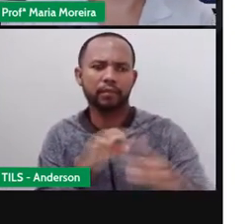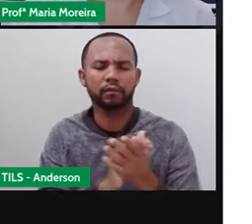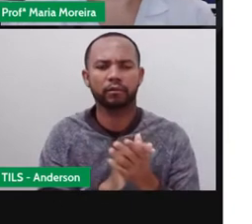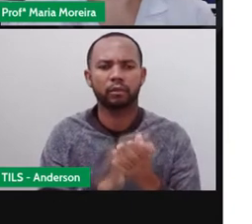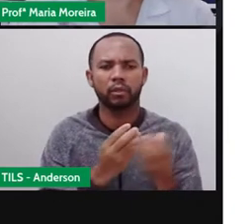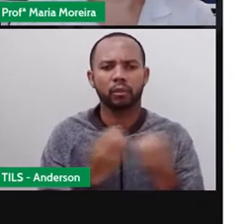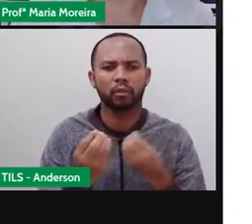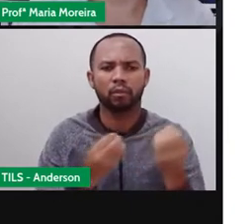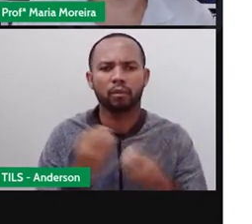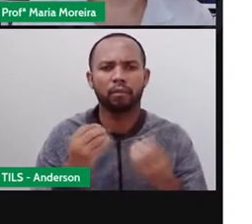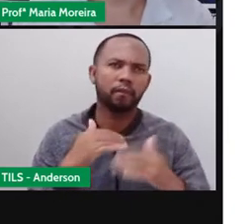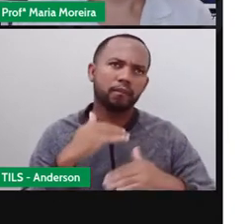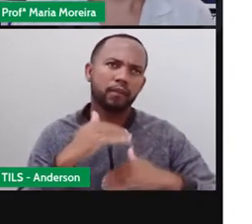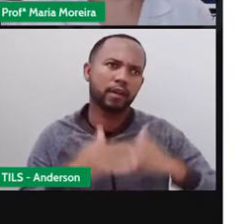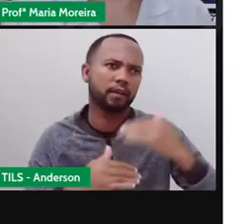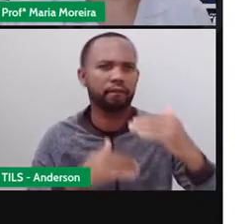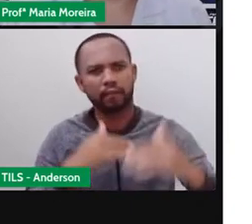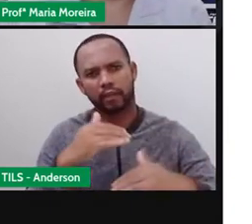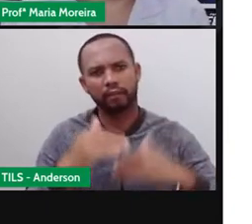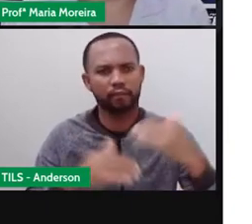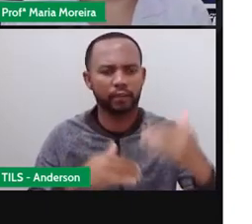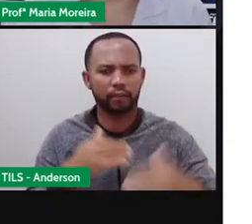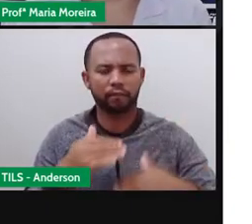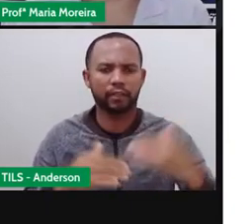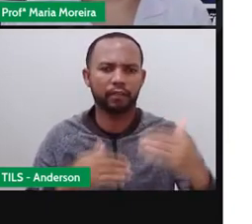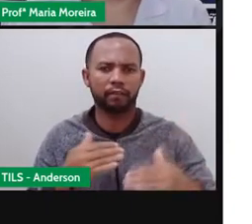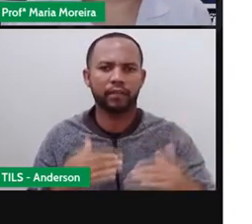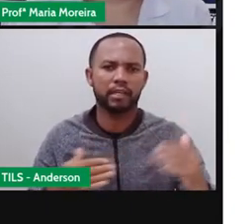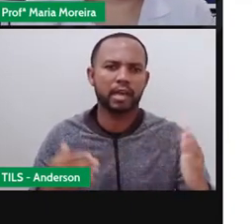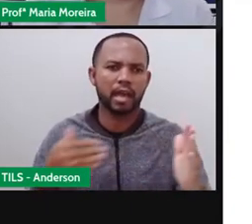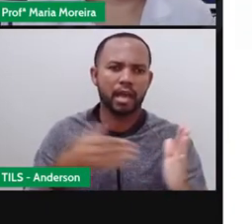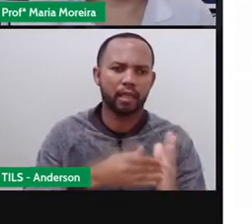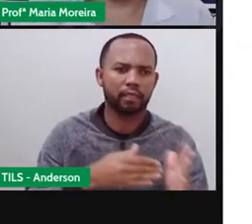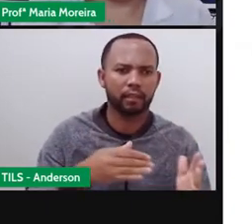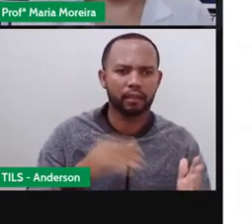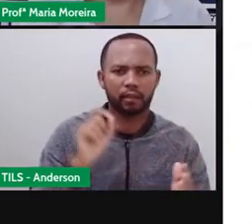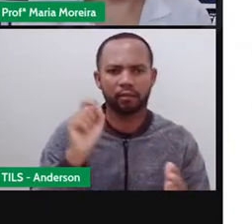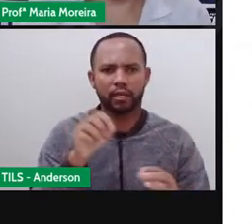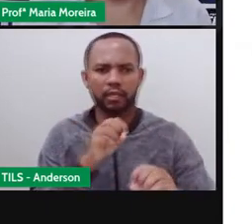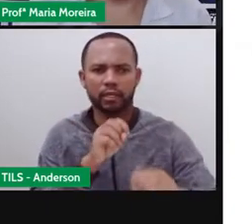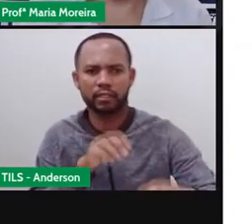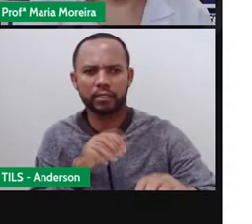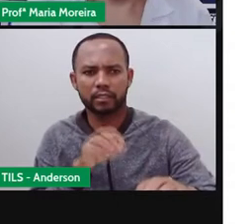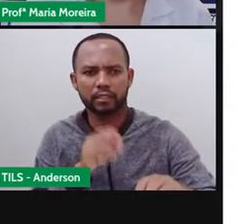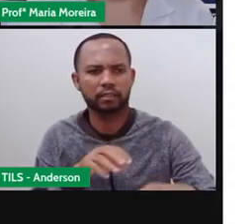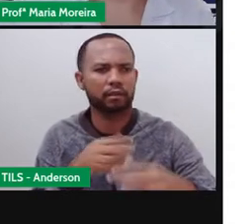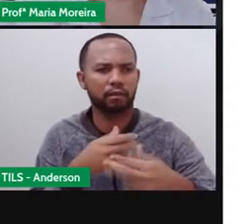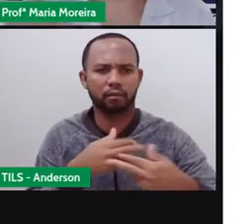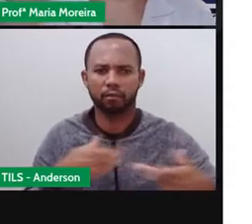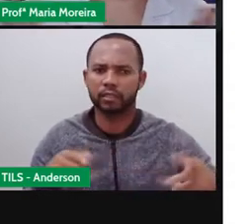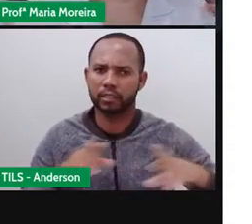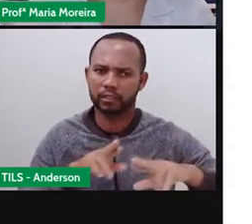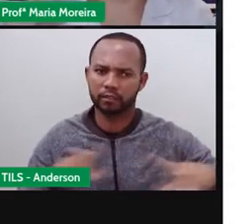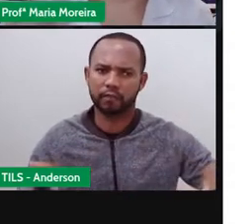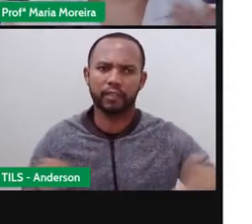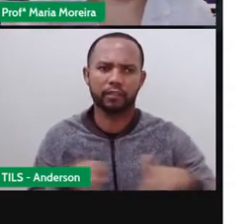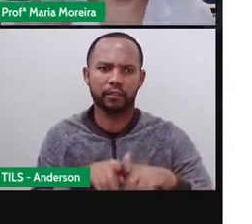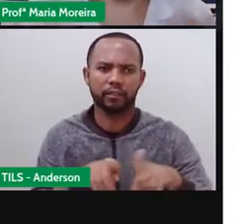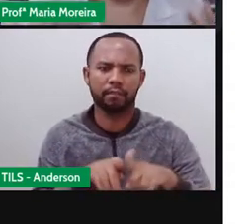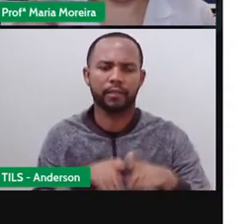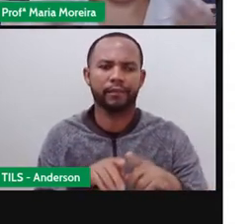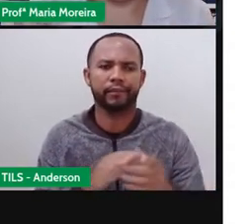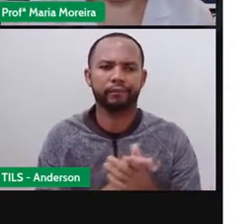acontecendo, vai acontecendo. E em um determinado momento da história, ela te ensina alguma coisa. E aí existem aí